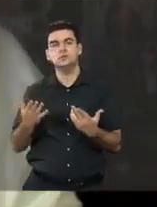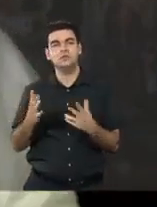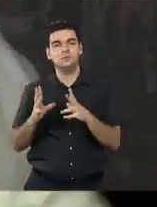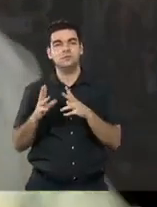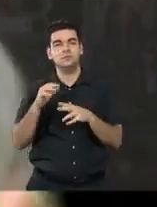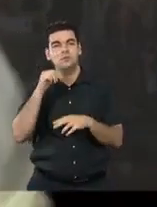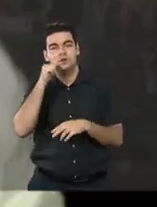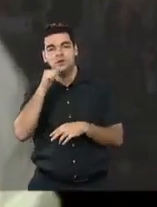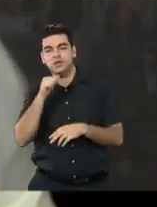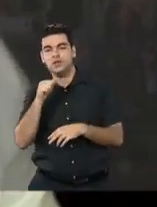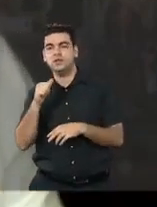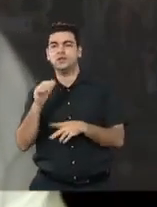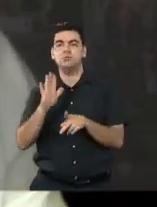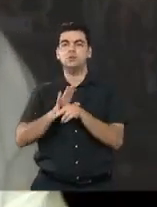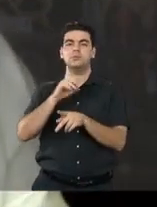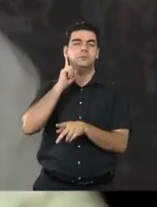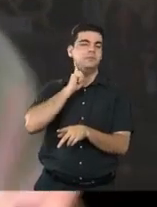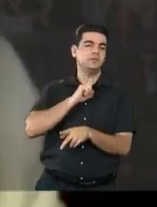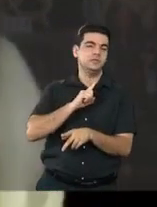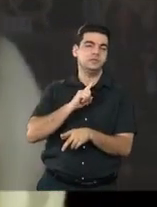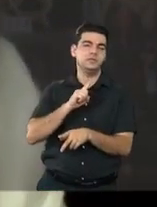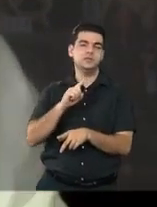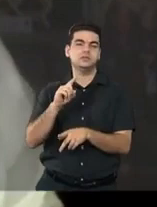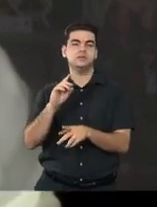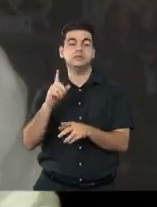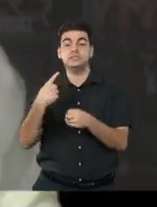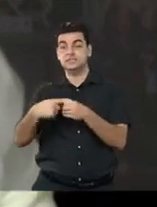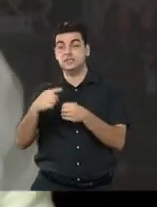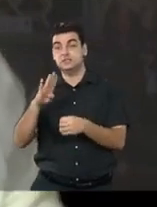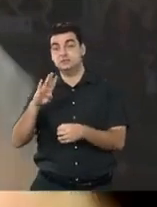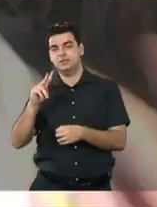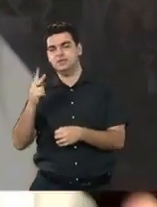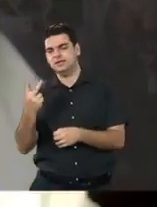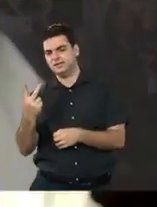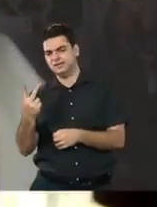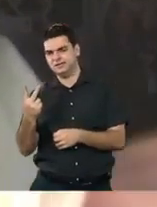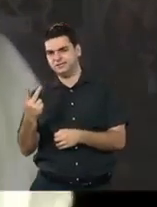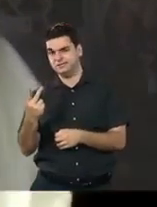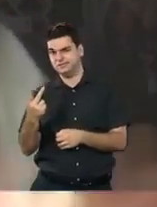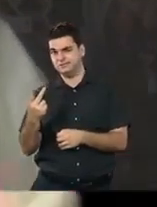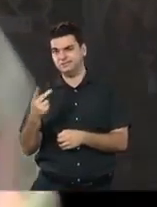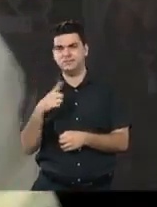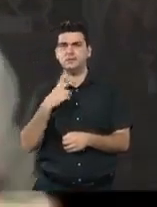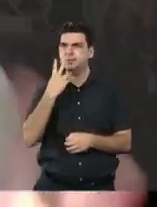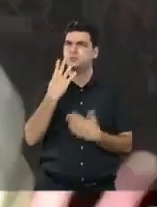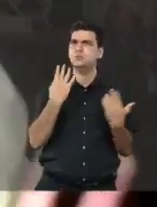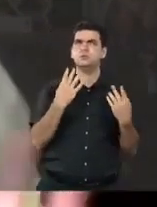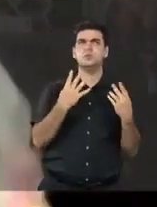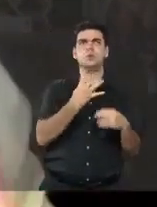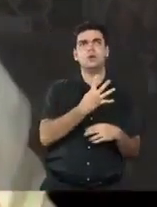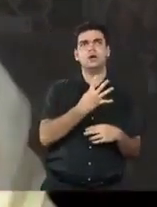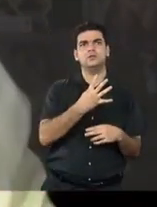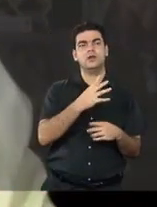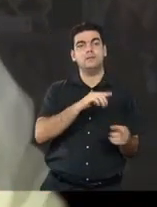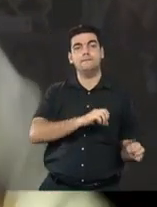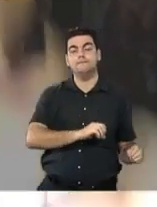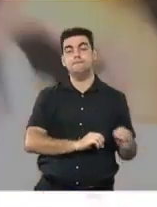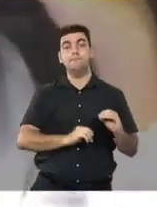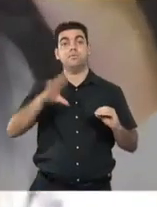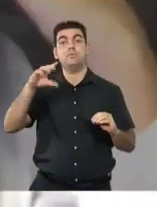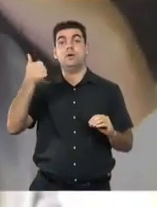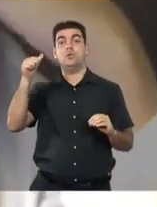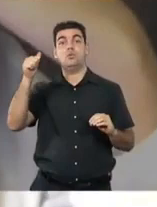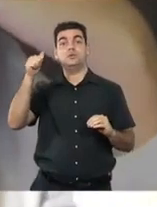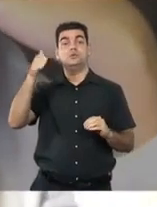universo em Minas Gerais, em Belo Horizonte, aumentou, passou de 4 para 11 mulheres, por exemplo, na Câmara,